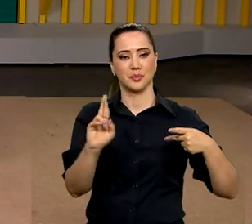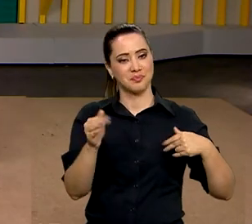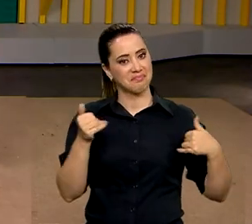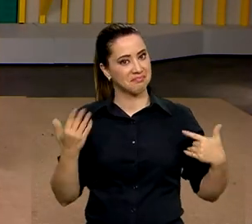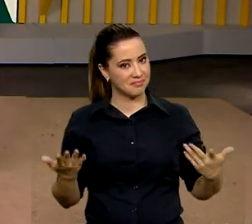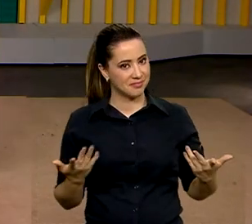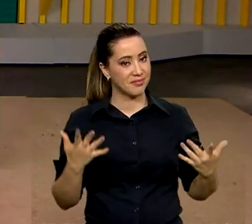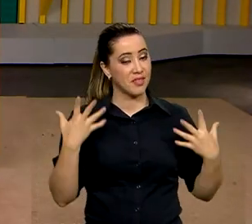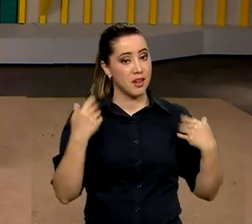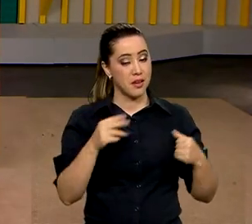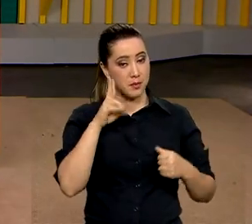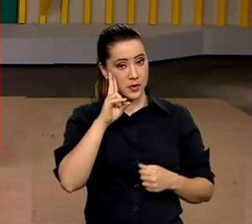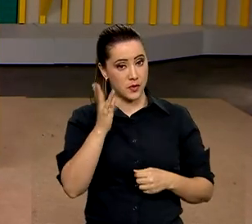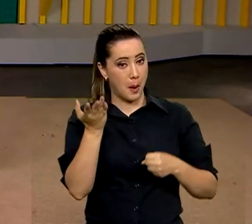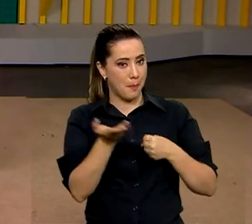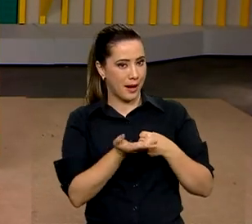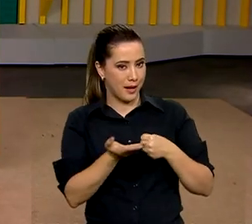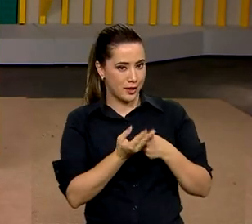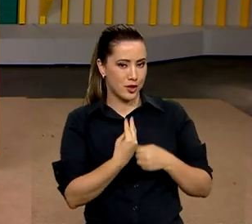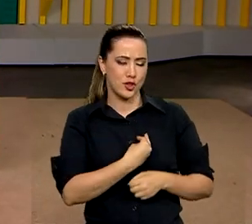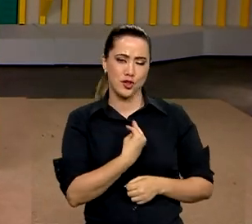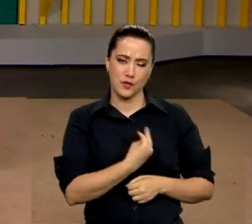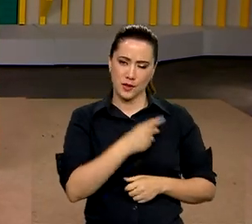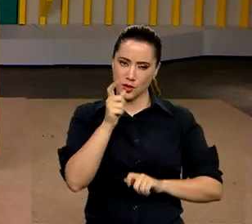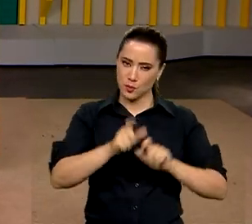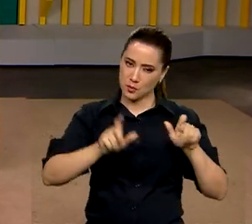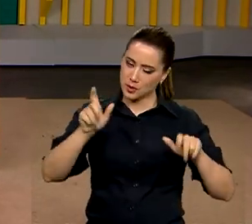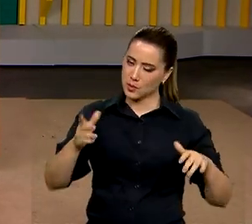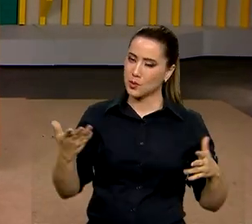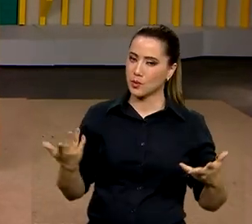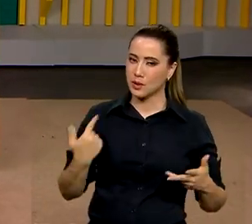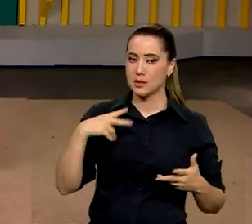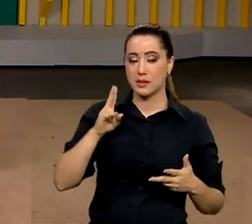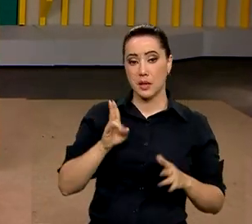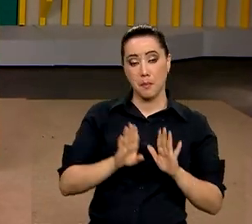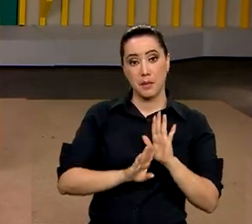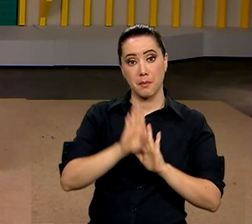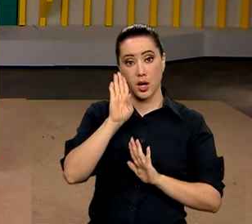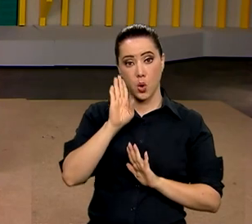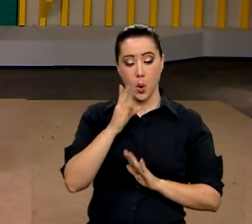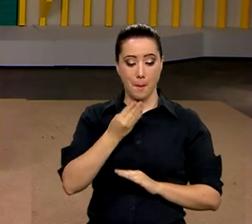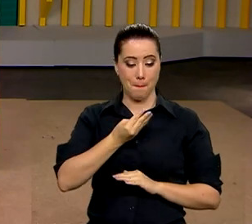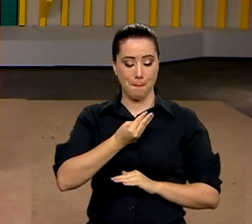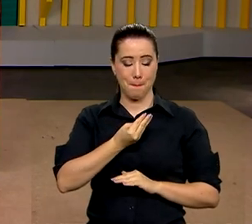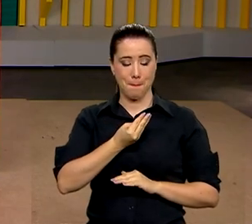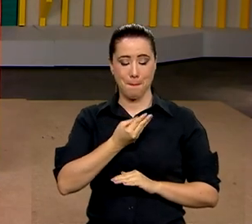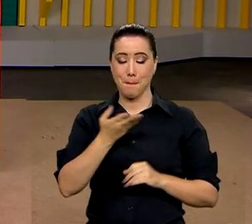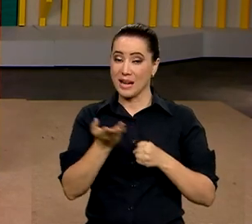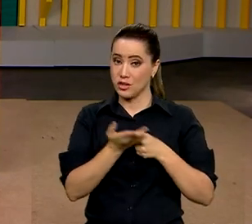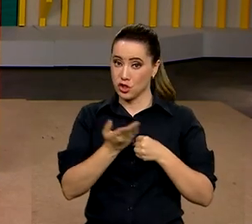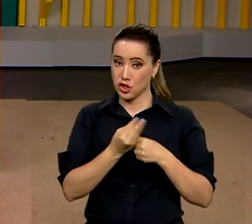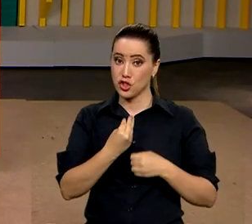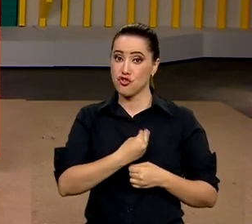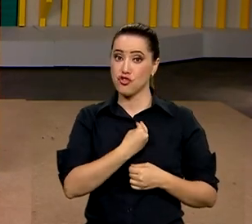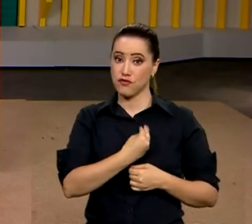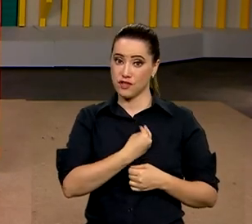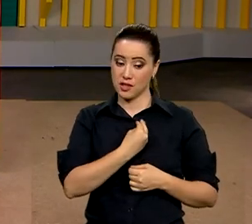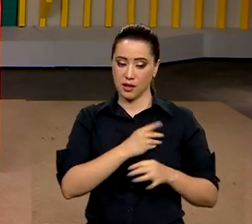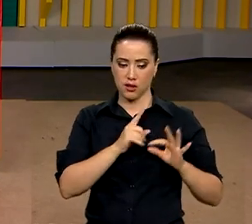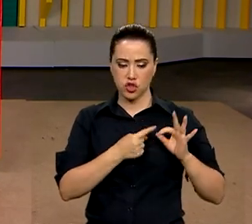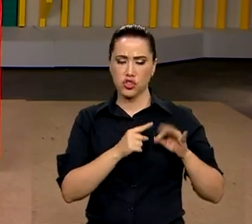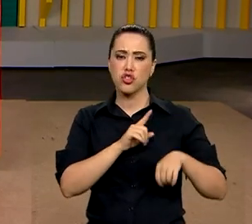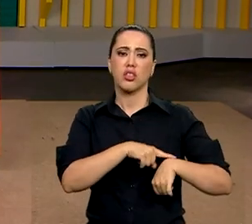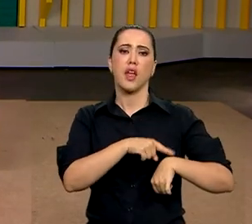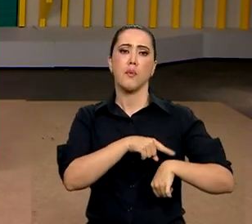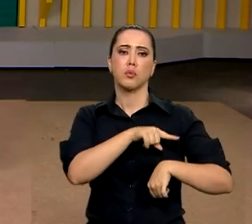Vamos falar aí da média de vida dos brasileiros que está cada vez maior. A longevidade traz desafios, por outro lado, tanto